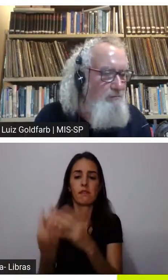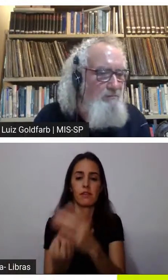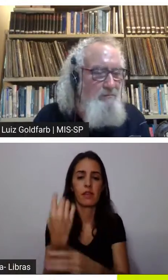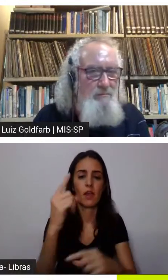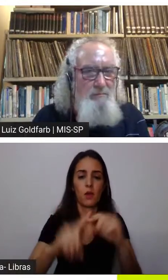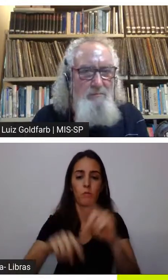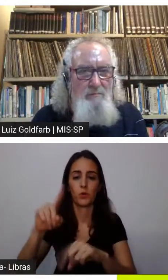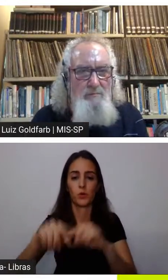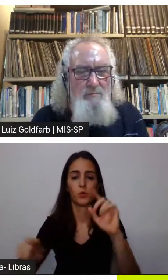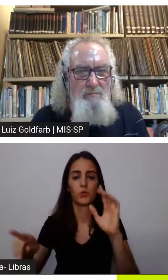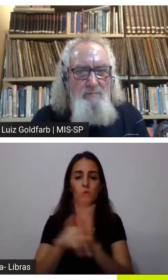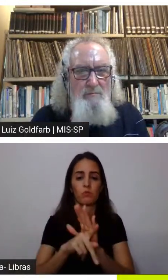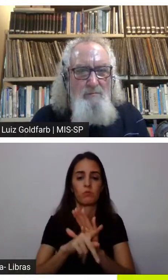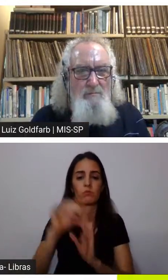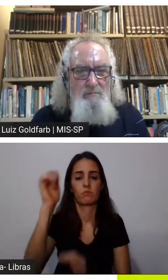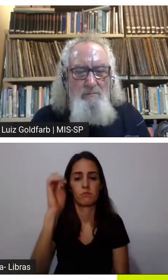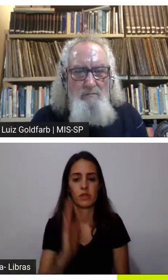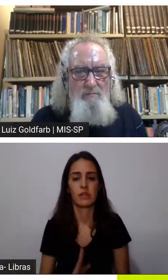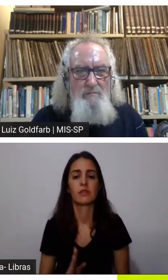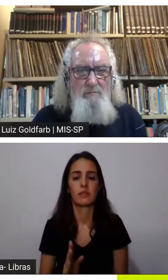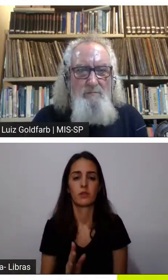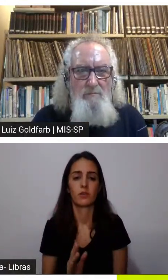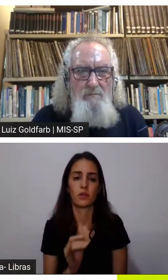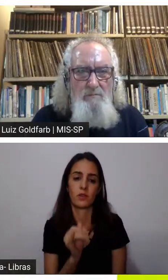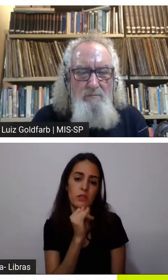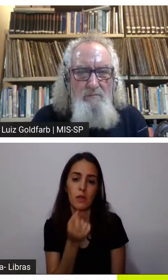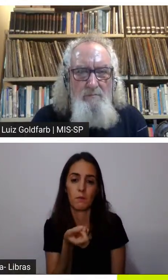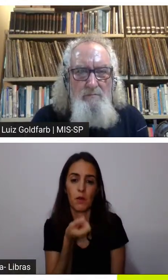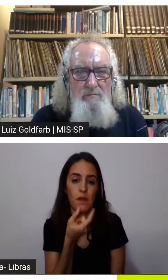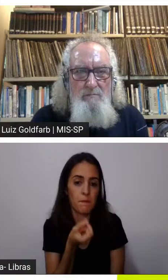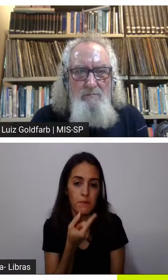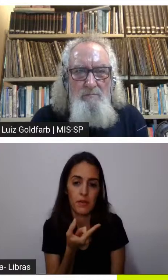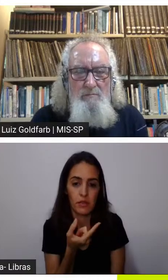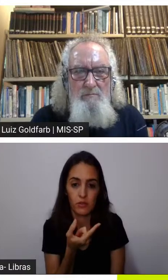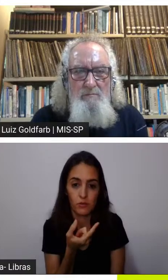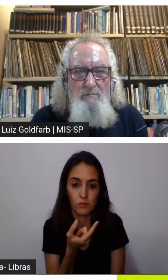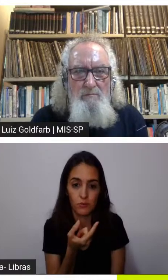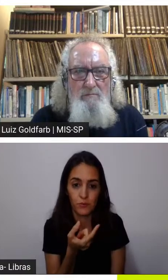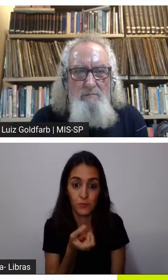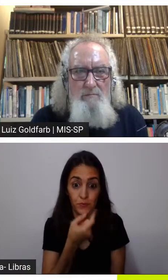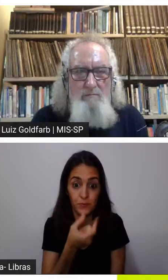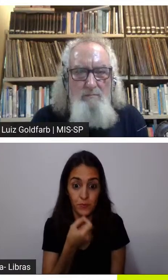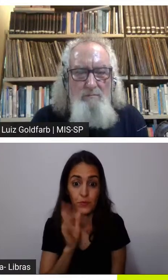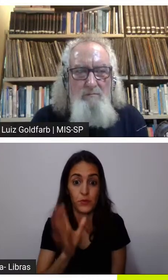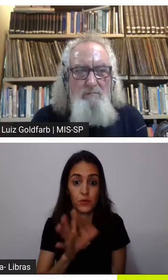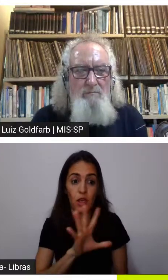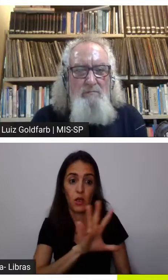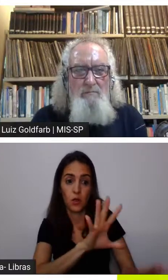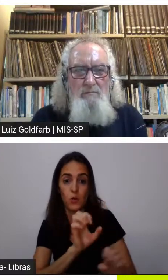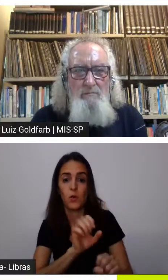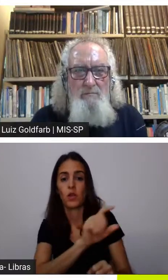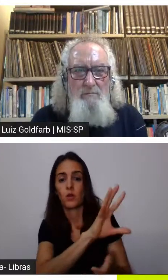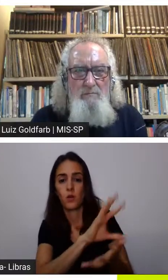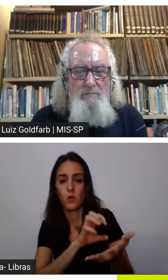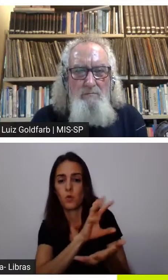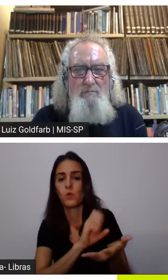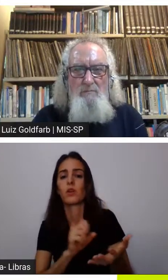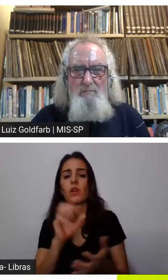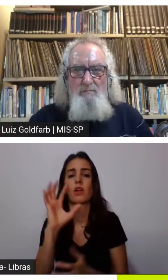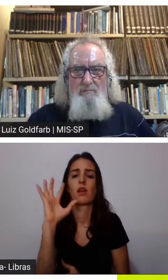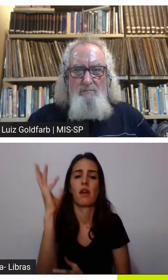brasileiros de alto valor agregado como por exemplo remédios medicamentos né os medicamentos já vêm da floresta mas é transformar isso em uma grande